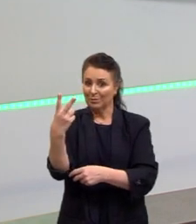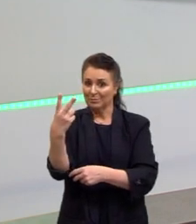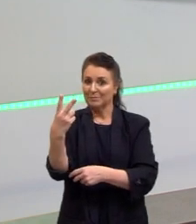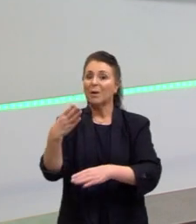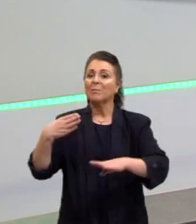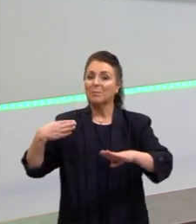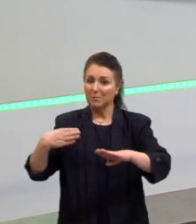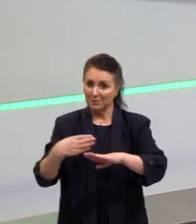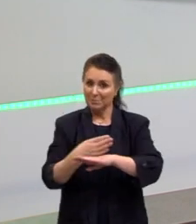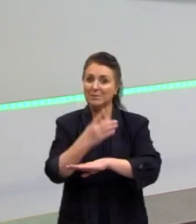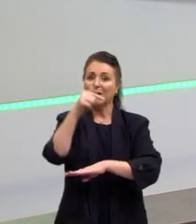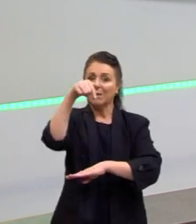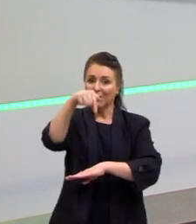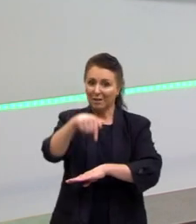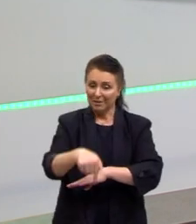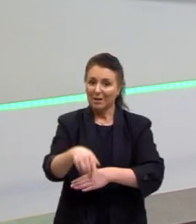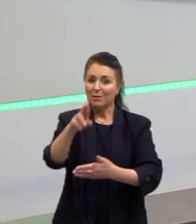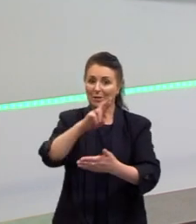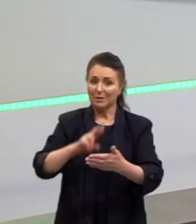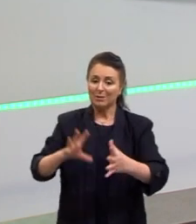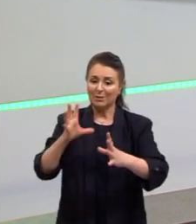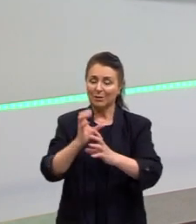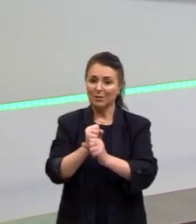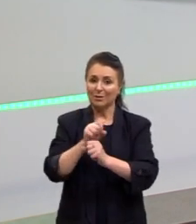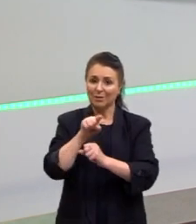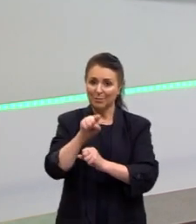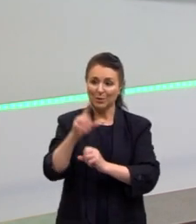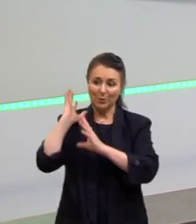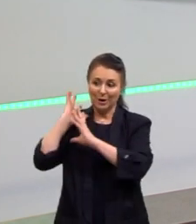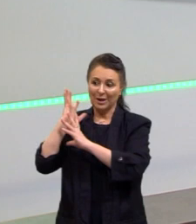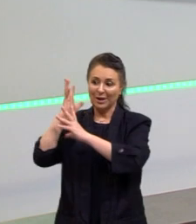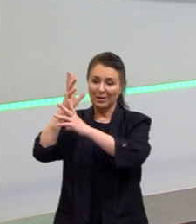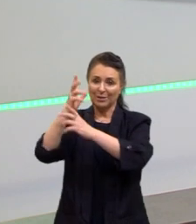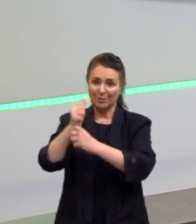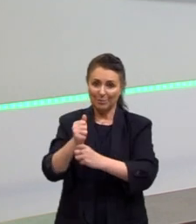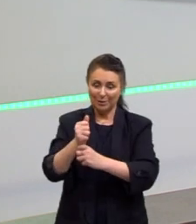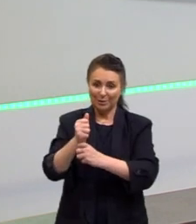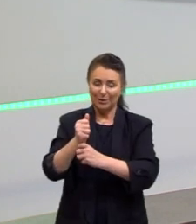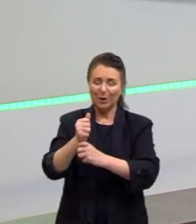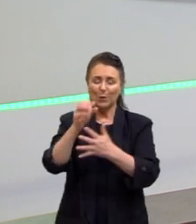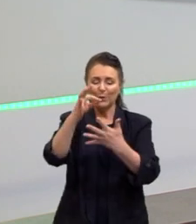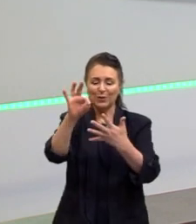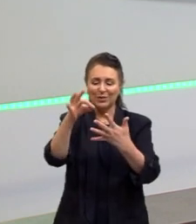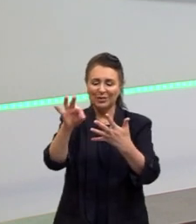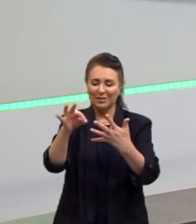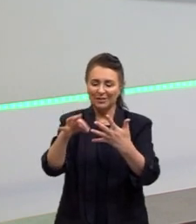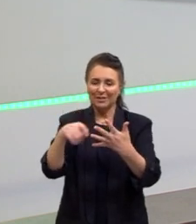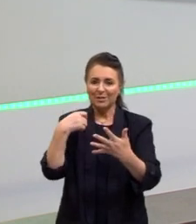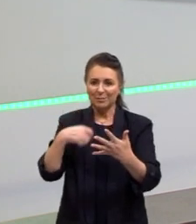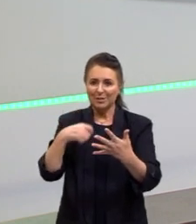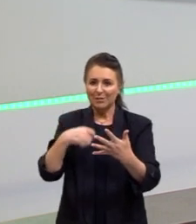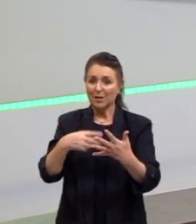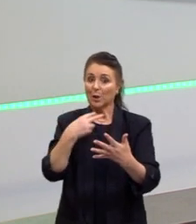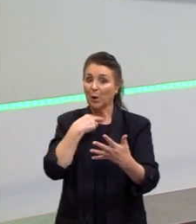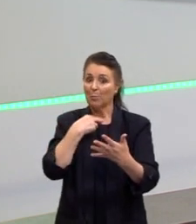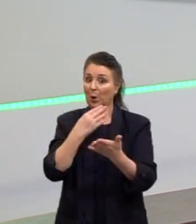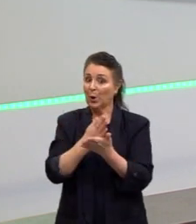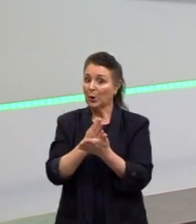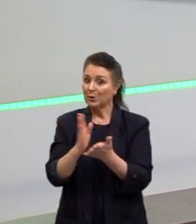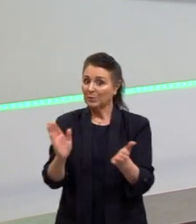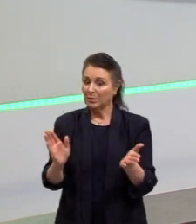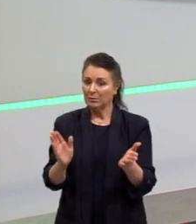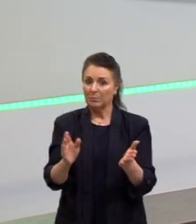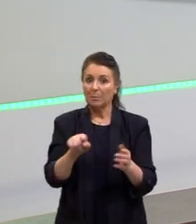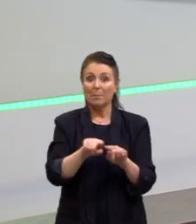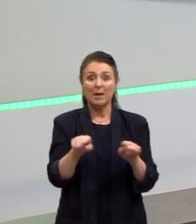passar aqui com a nossa redação nota mil, sendo retomada com todos os detalhes que a gente precisa e não pode perder. Mas se tu